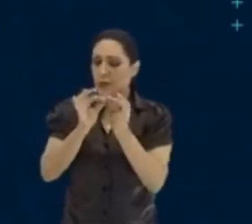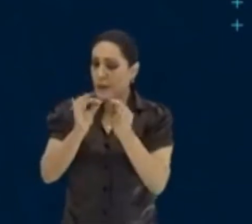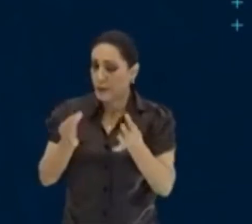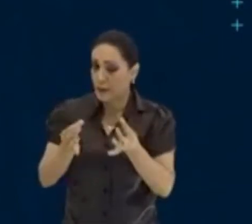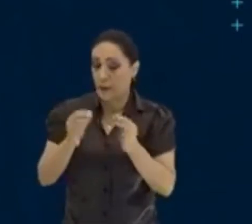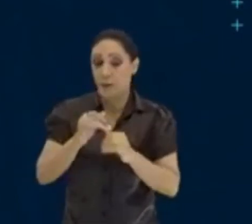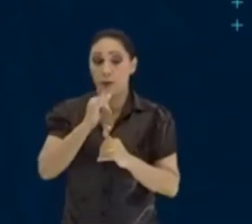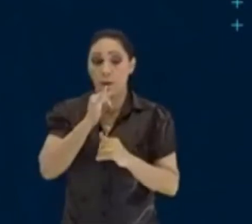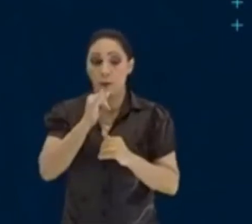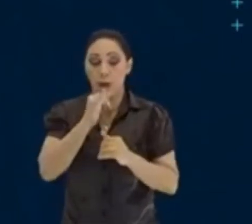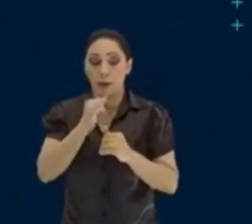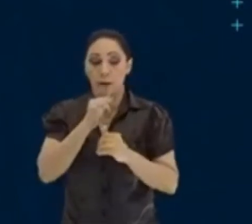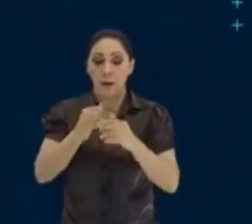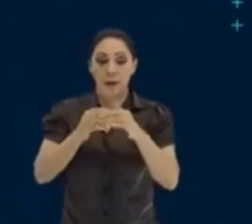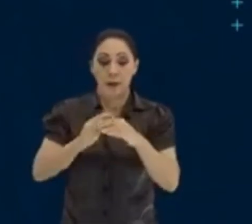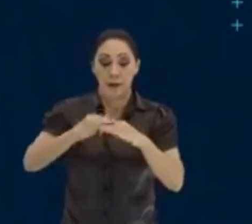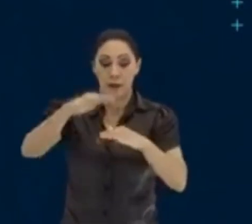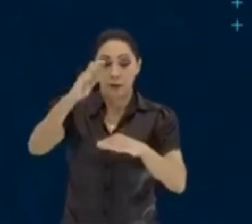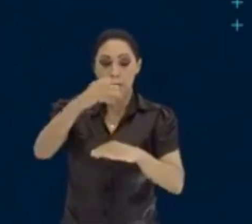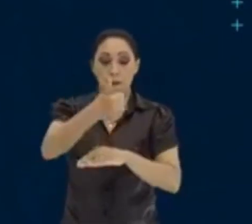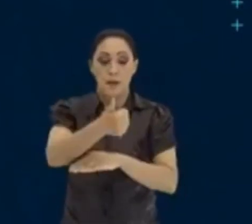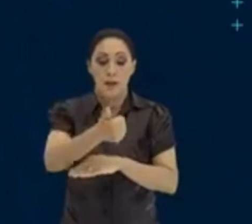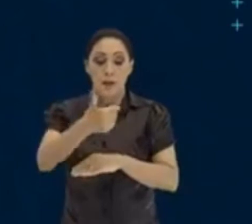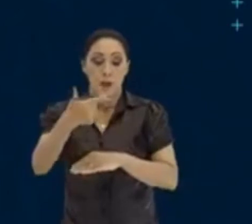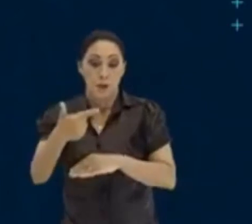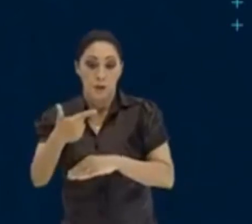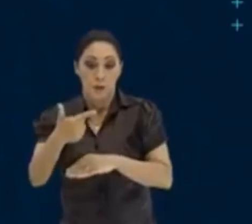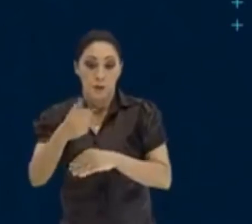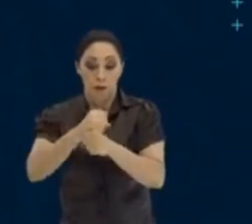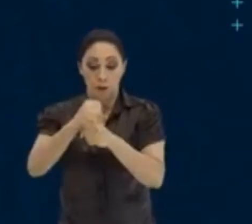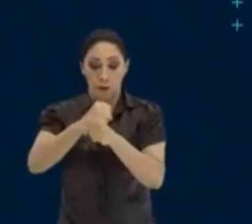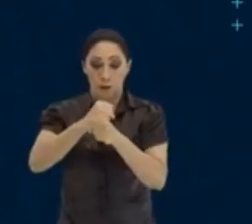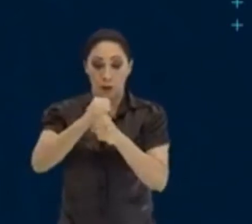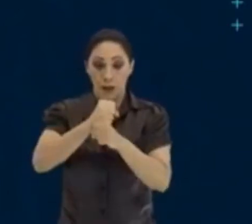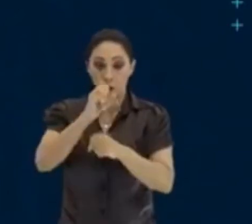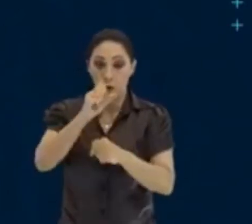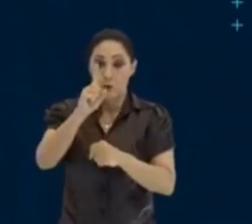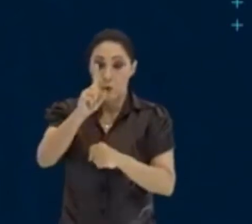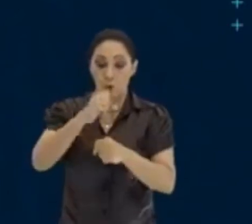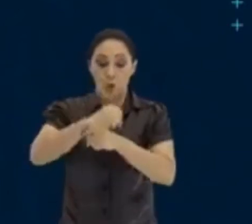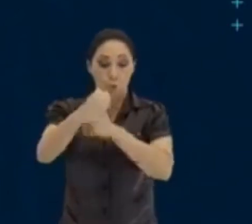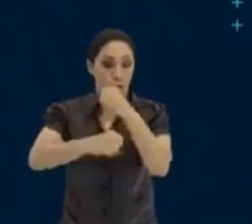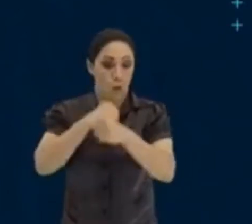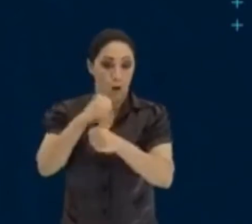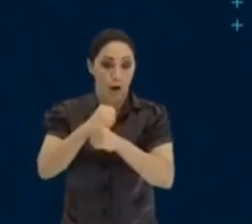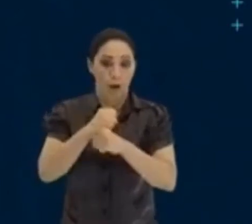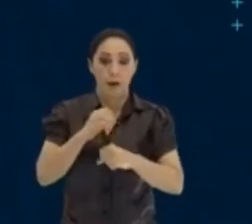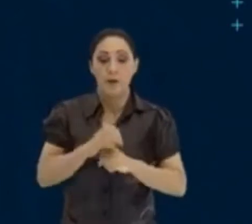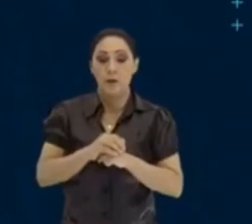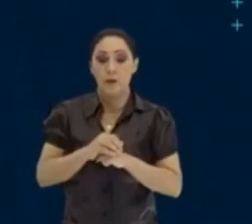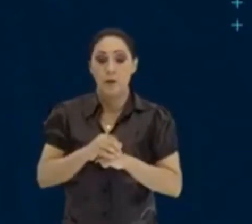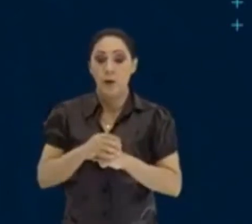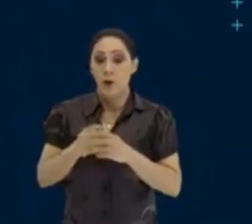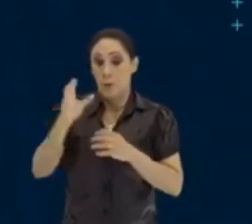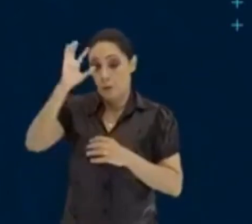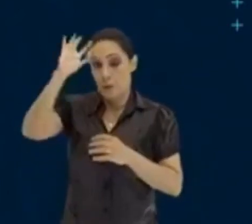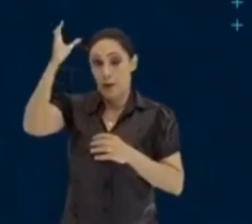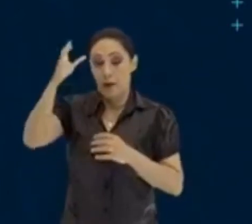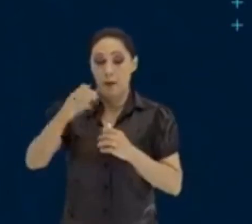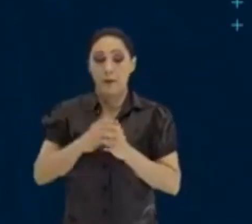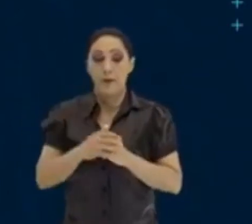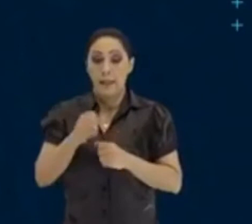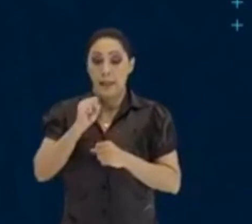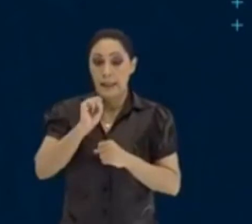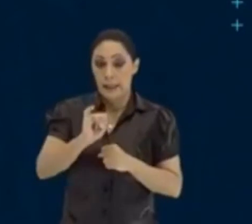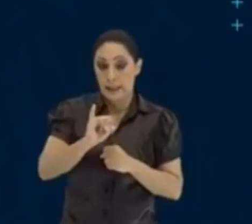Se rende 12% em um ano, tá certo? Olha o a pode pensar. Uma forma, uma saída. Se a taxa